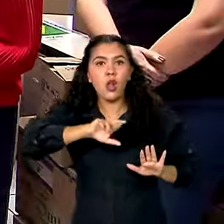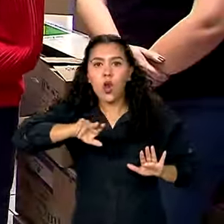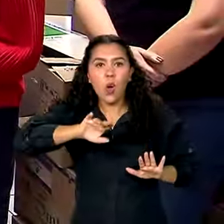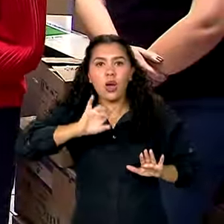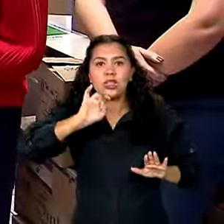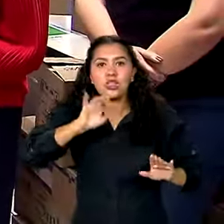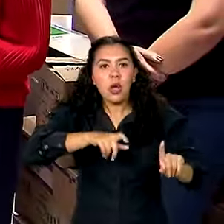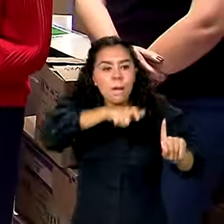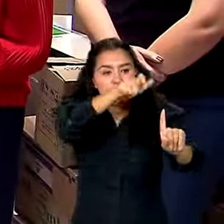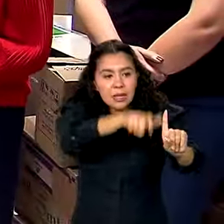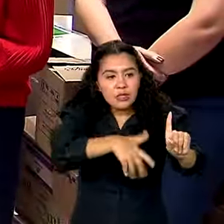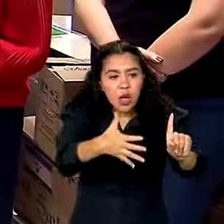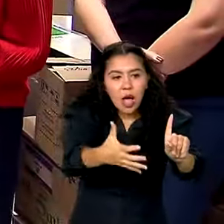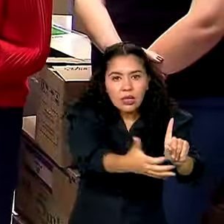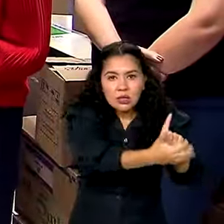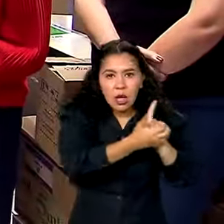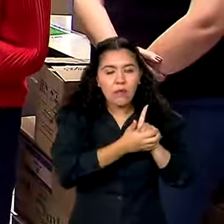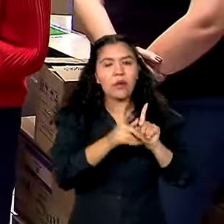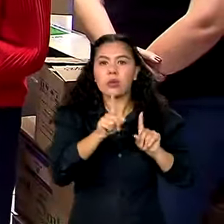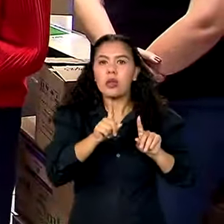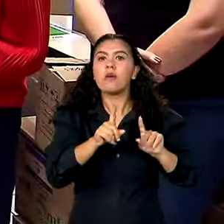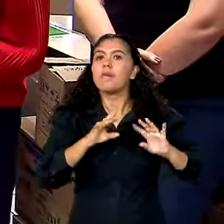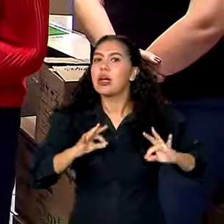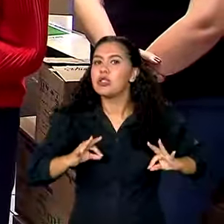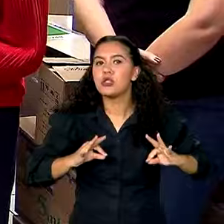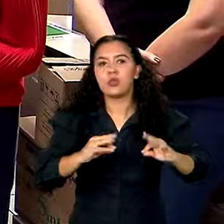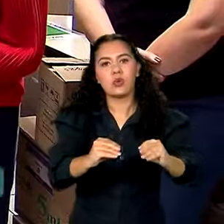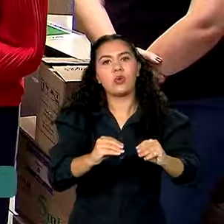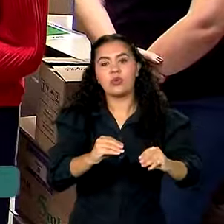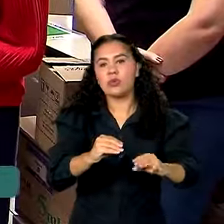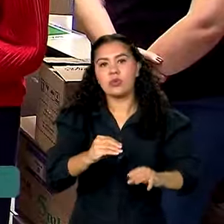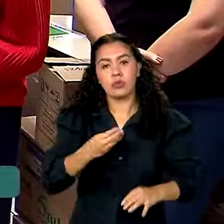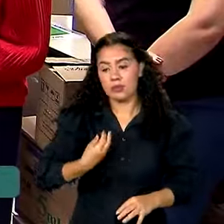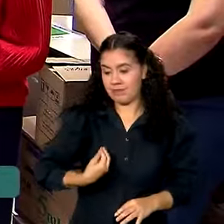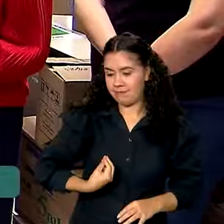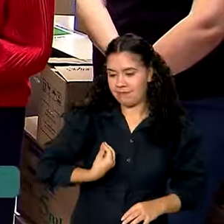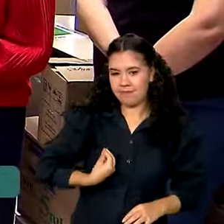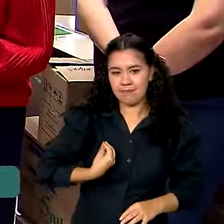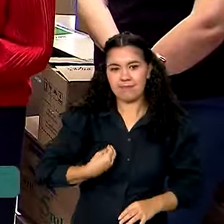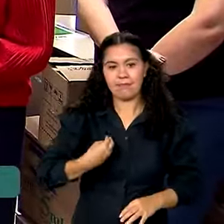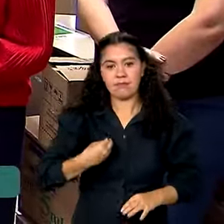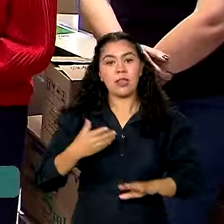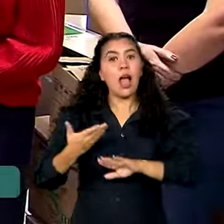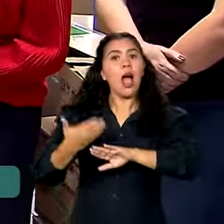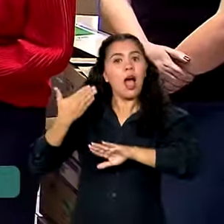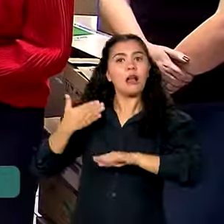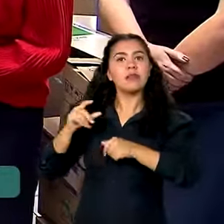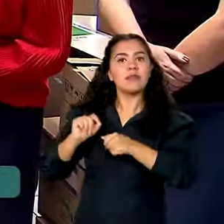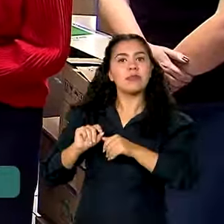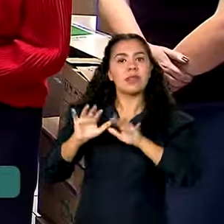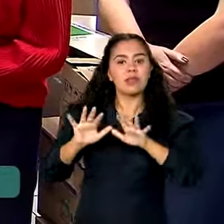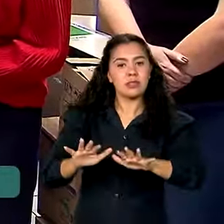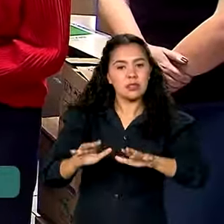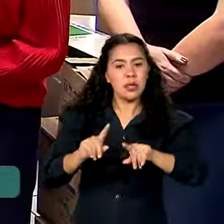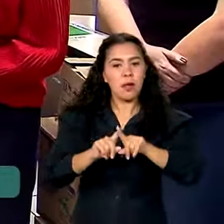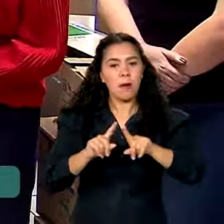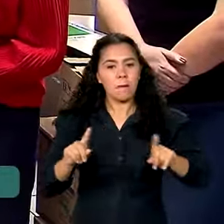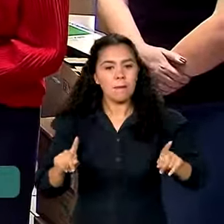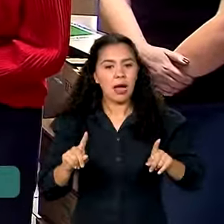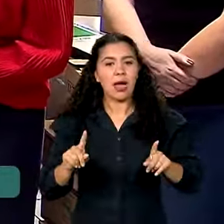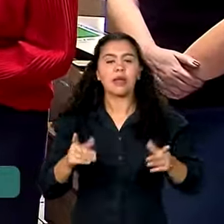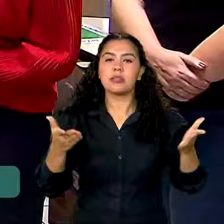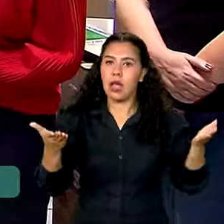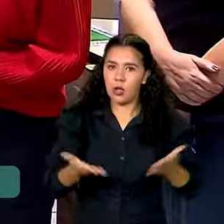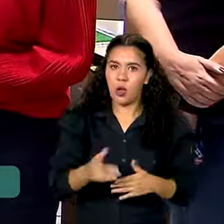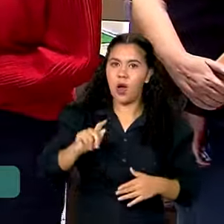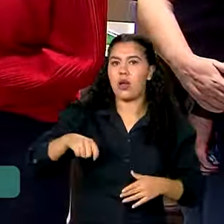vida humana, mas todas as formas de vida. Anteriormente, a gente fazia isso também, mas sem que isso fosse uma política pública,